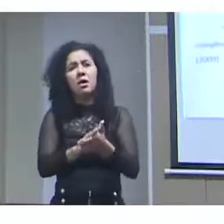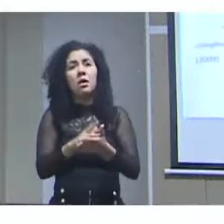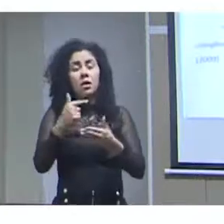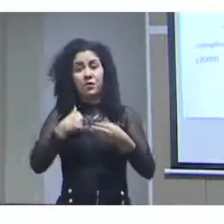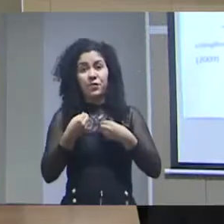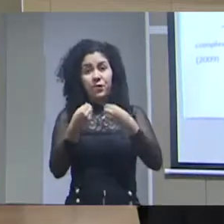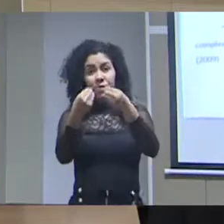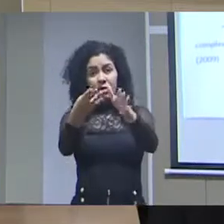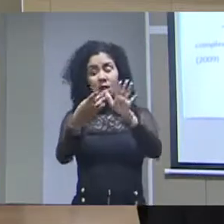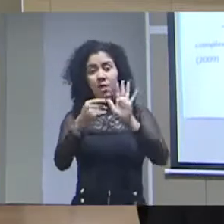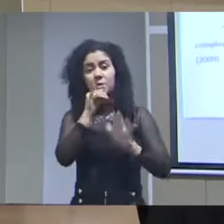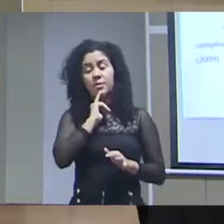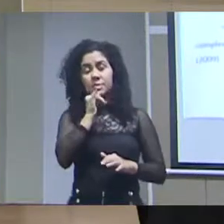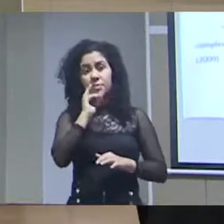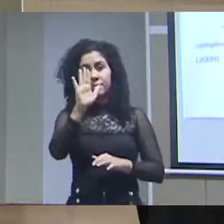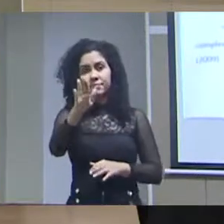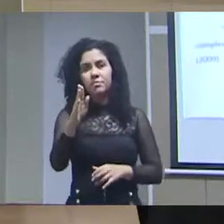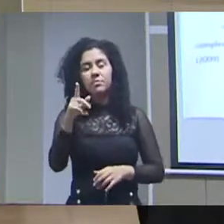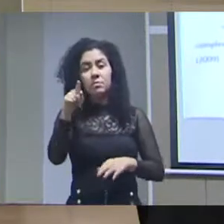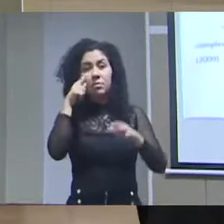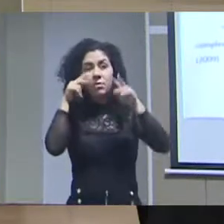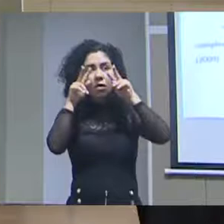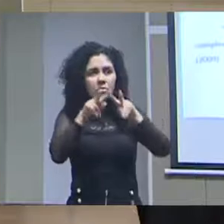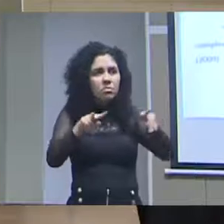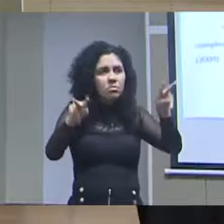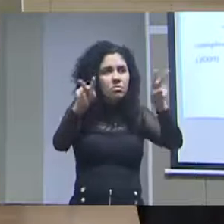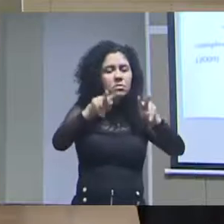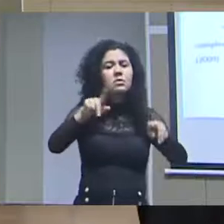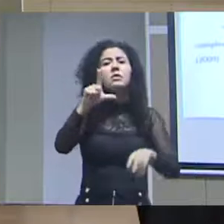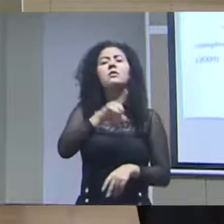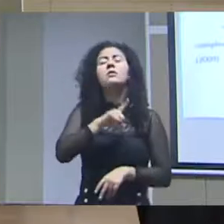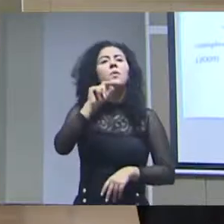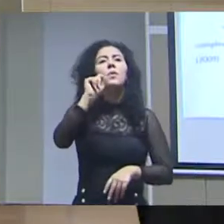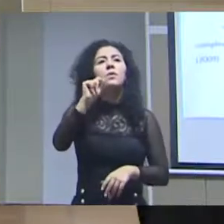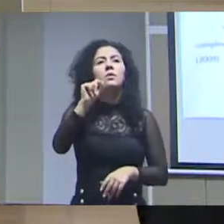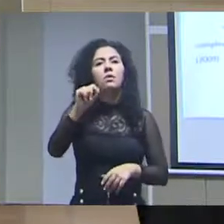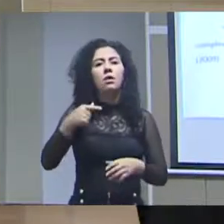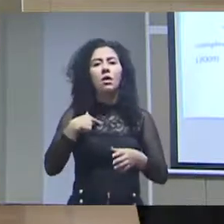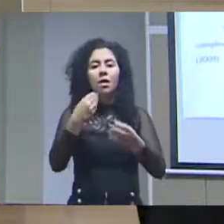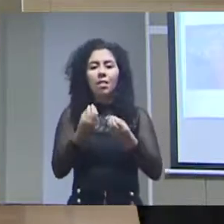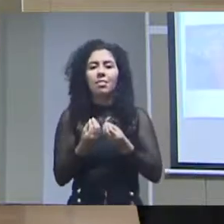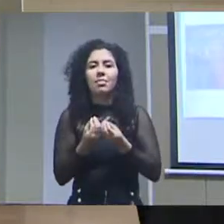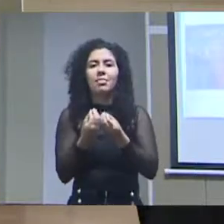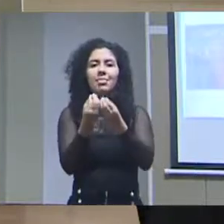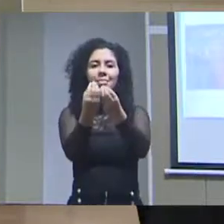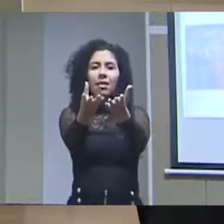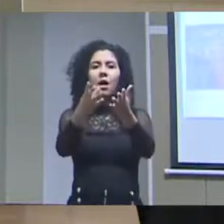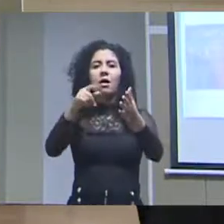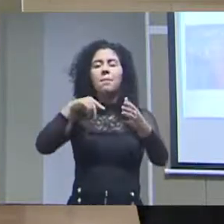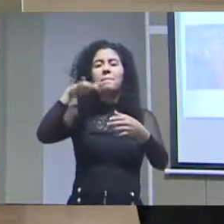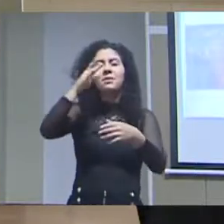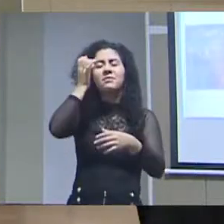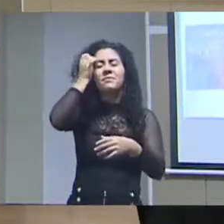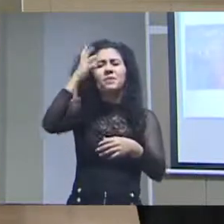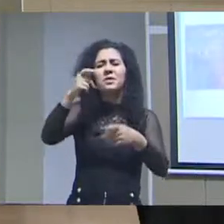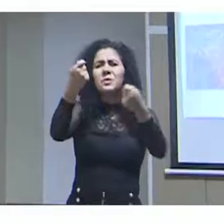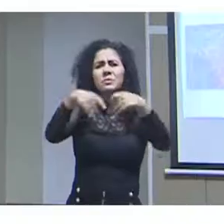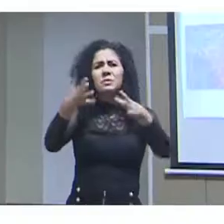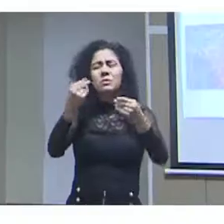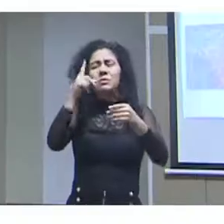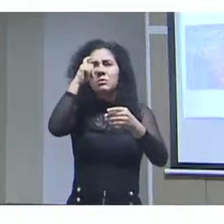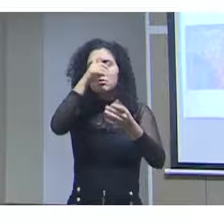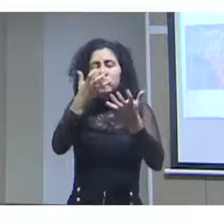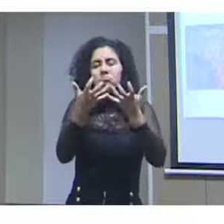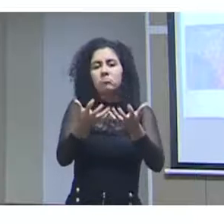seguida. A visualização tem em si esse elemento de democratizar os dados, principalmente